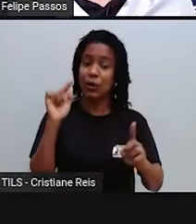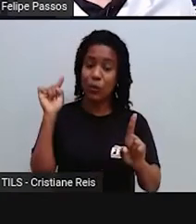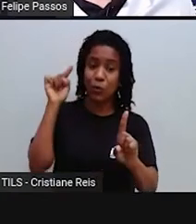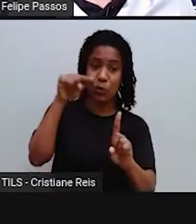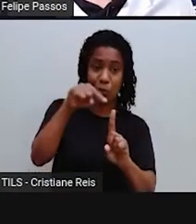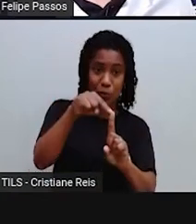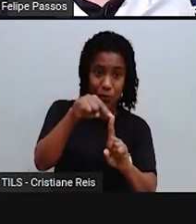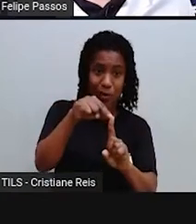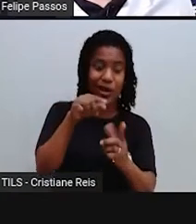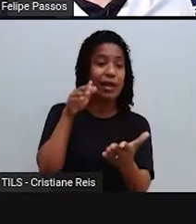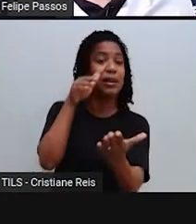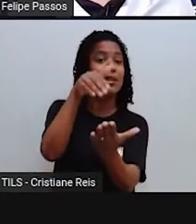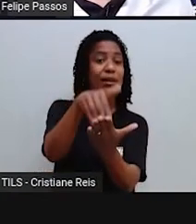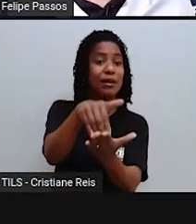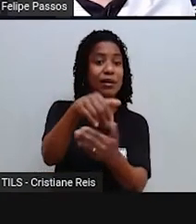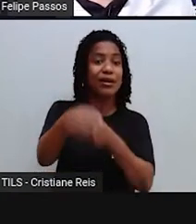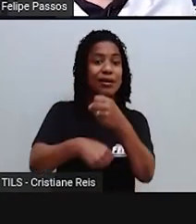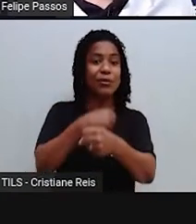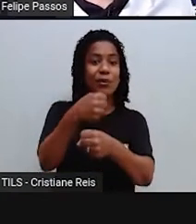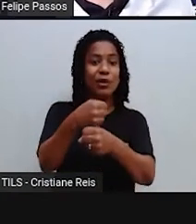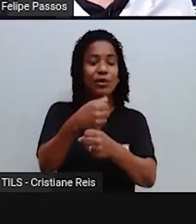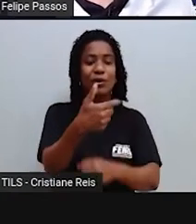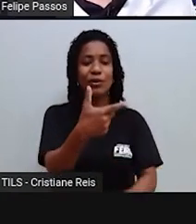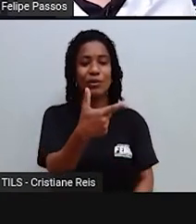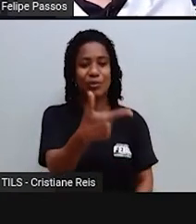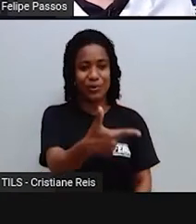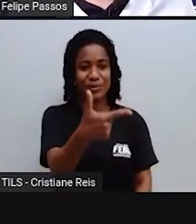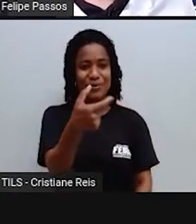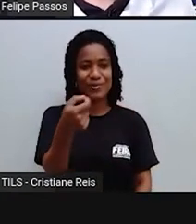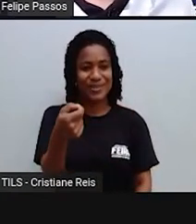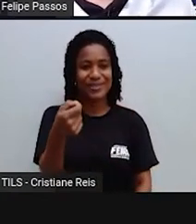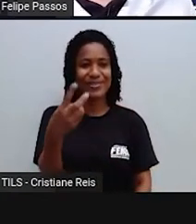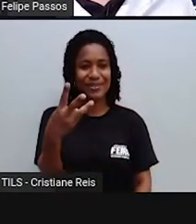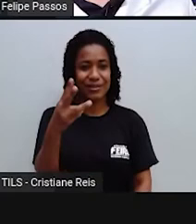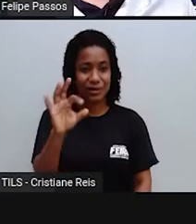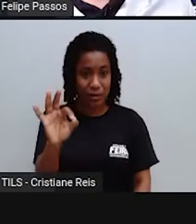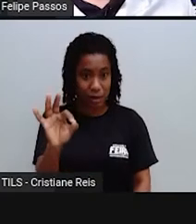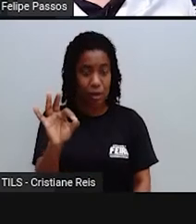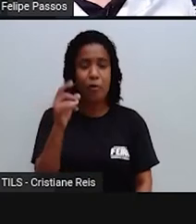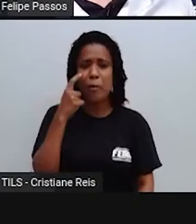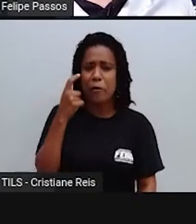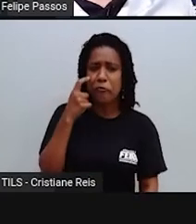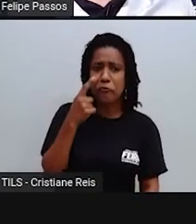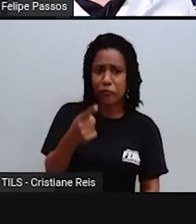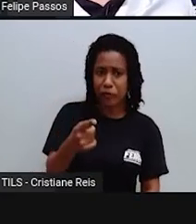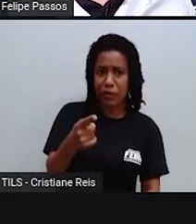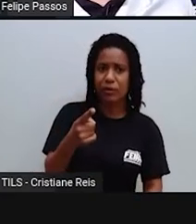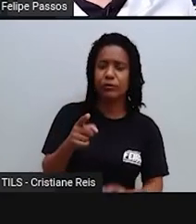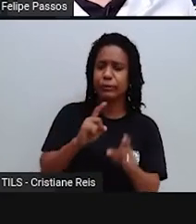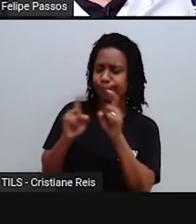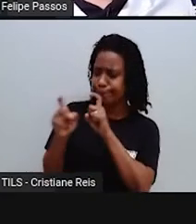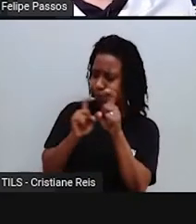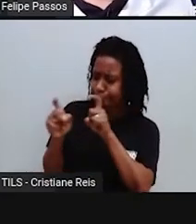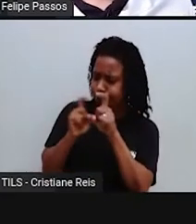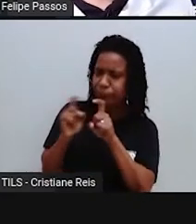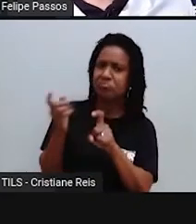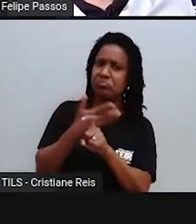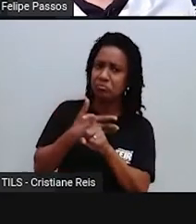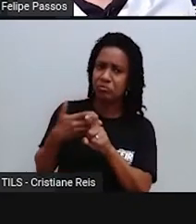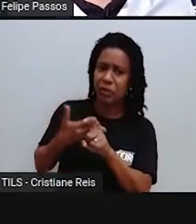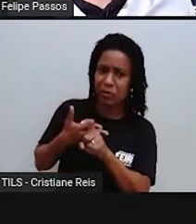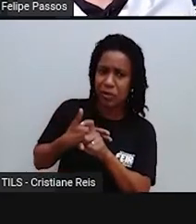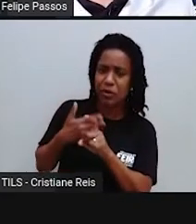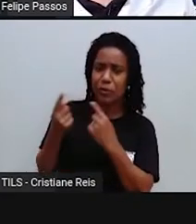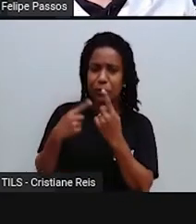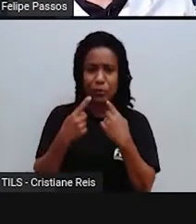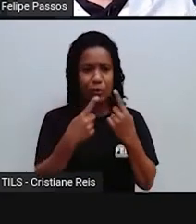Vamos ver os objetivos e aí vocês vão refletir aí, conversar com seus amigos, com seus professores, se a gente está conseguindo cumprir esses